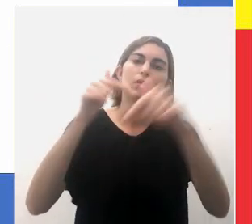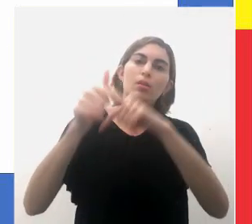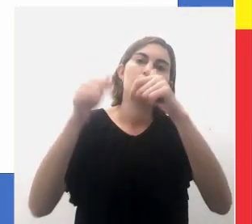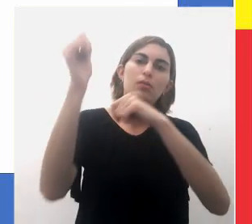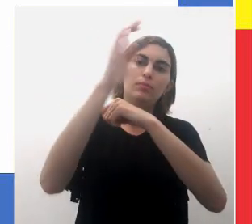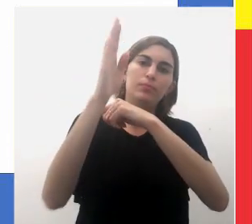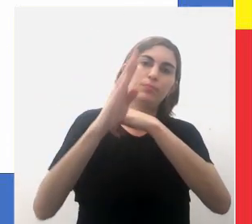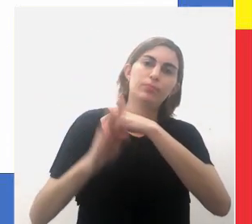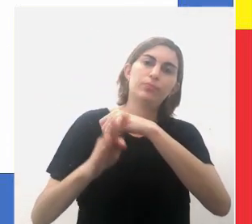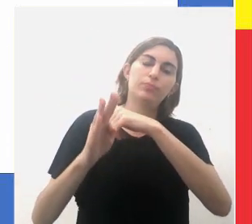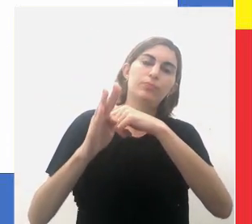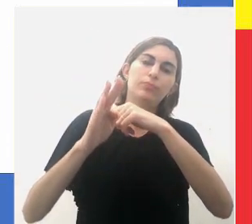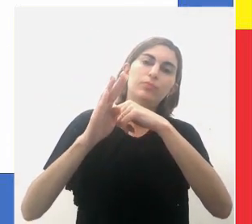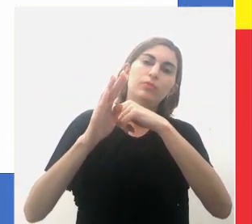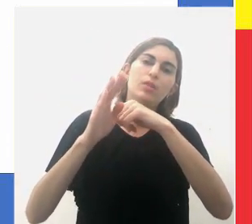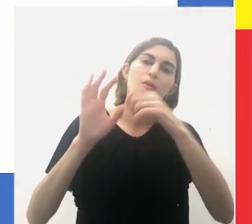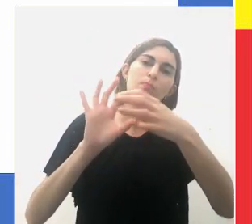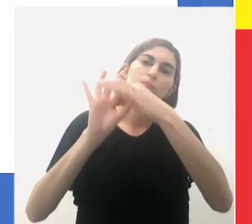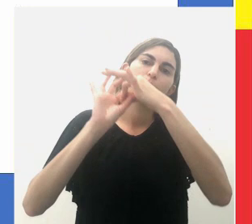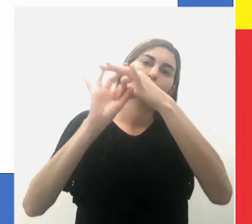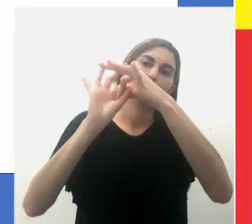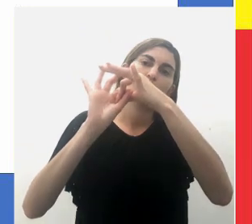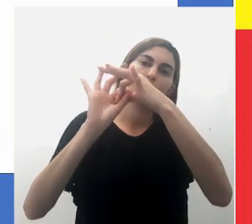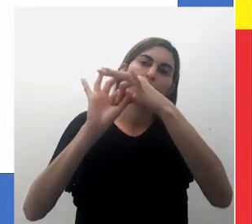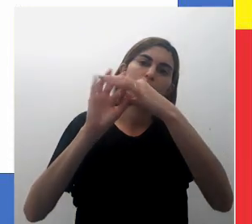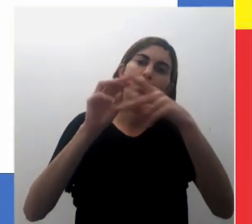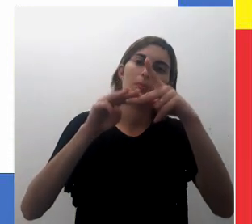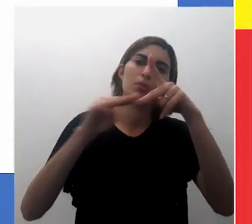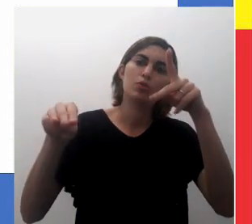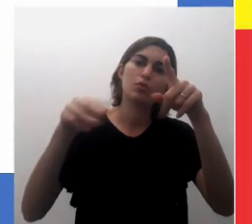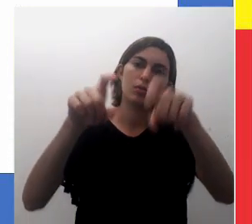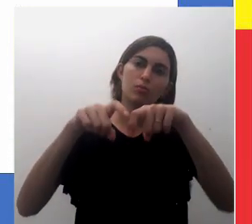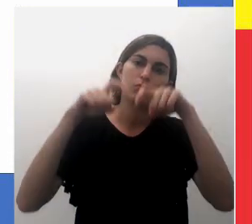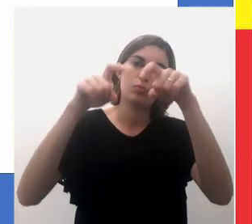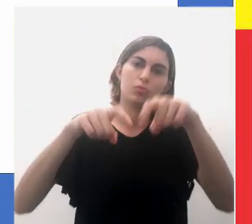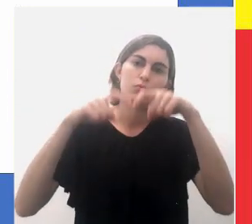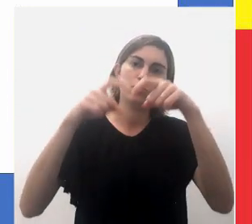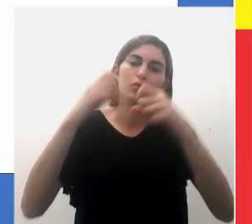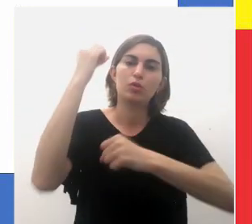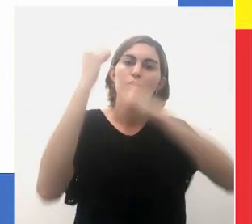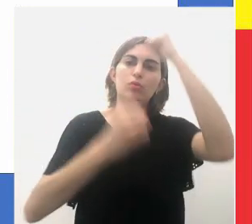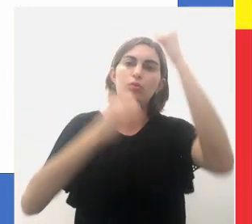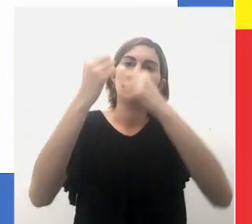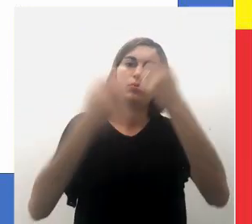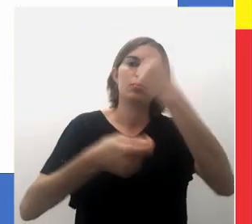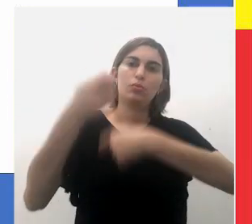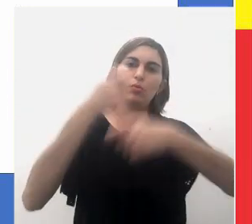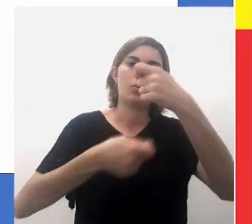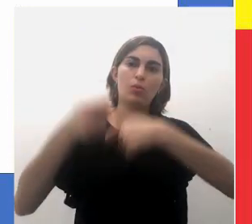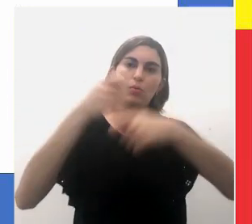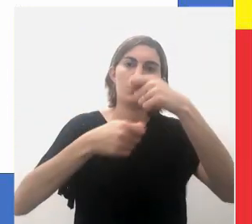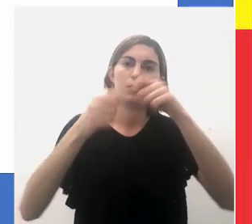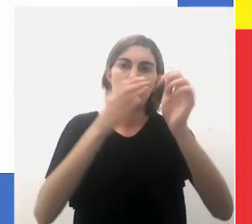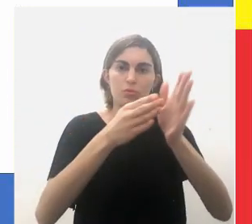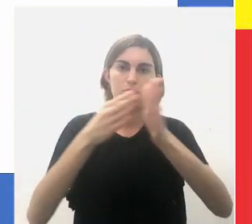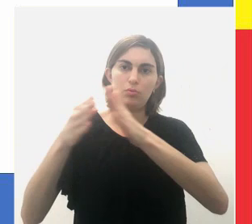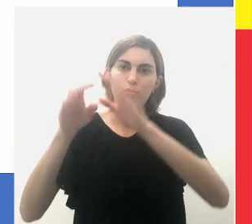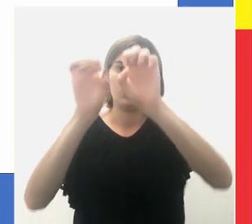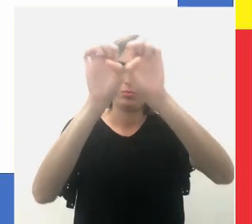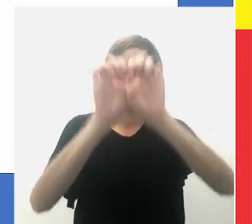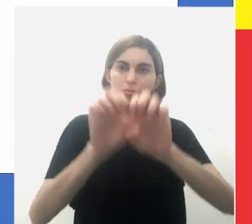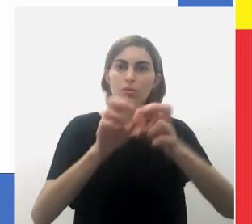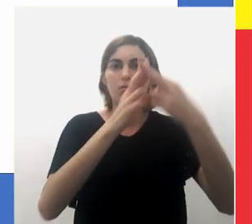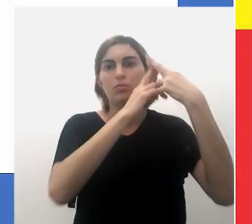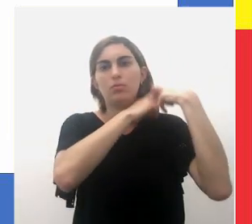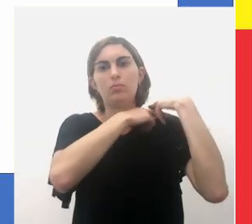trabalhadores nacionais, vinculado ao que é o Ministério da Agricultura, Indústria e Comércio. Primeira estrutura organizacional,